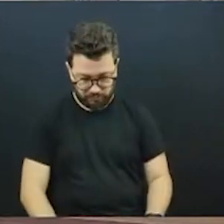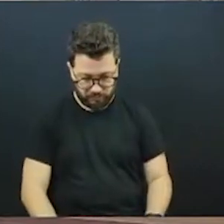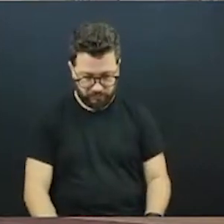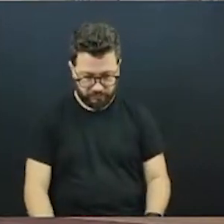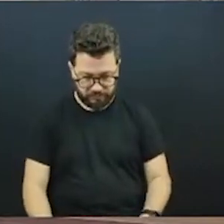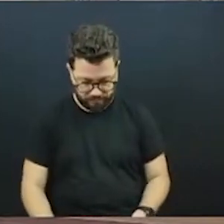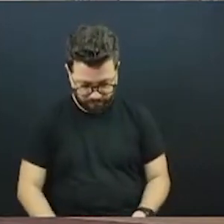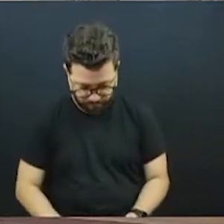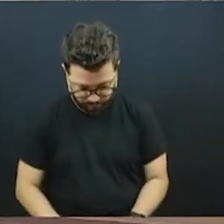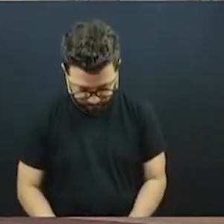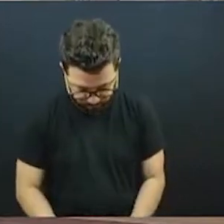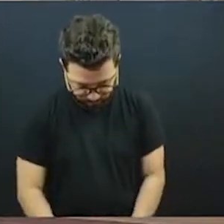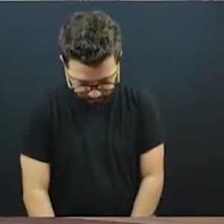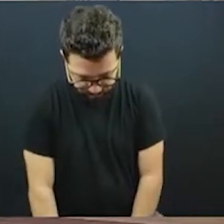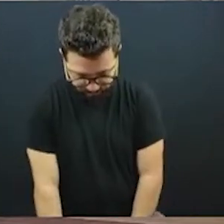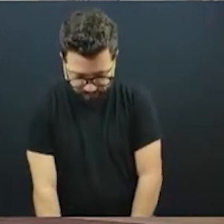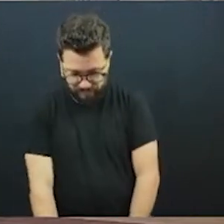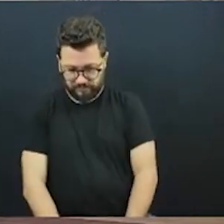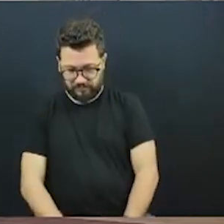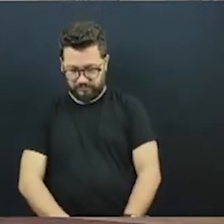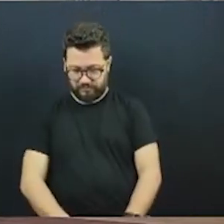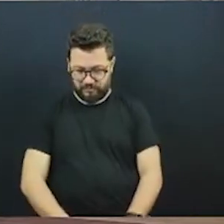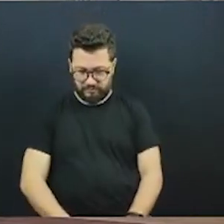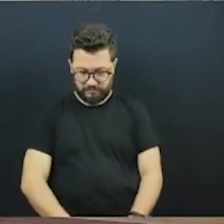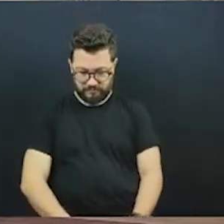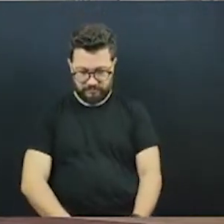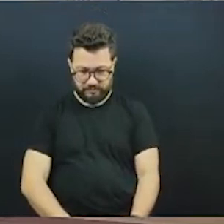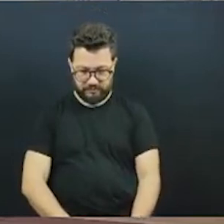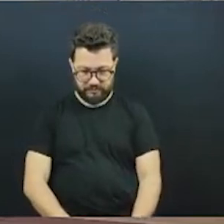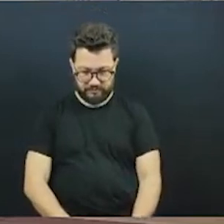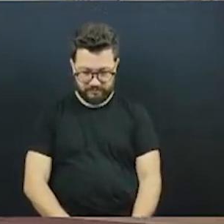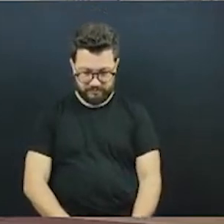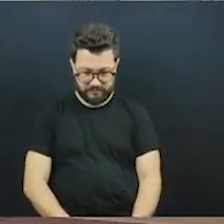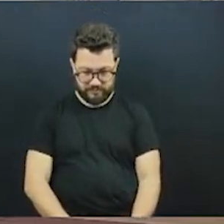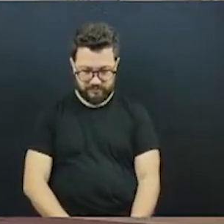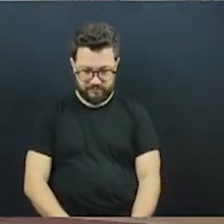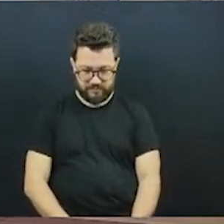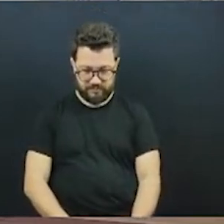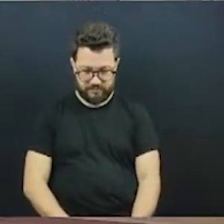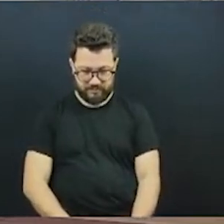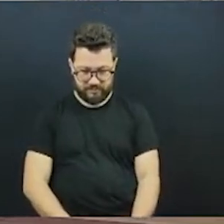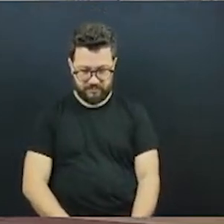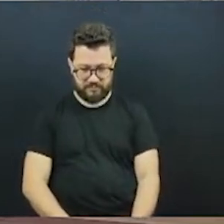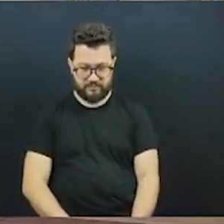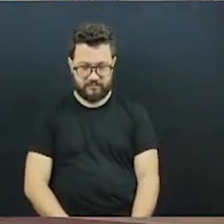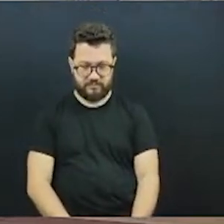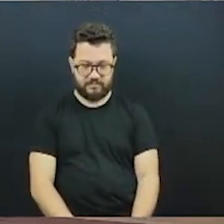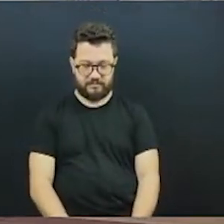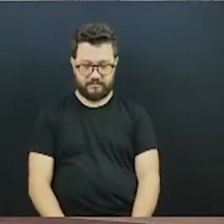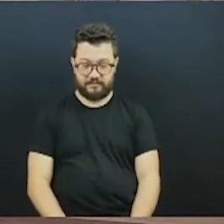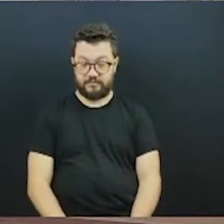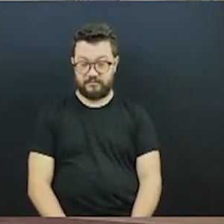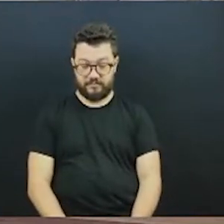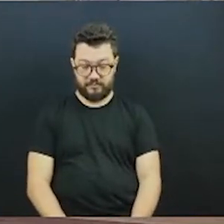eficiente. Fica aqui a dica para o cidadão curitibano avaliar. No mais, senhor presidente, é